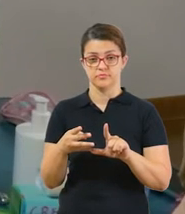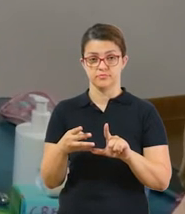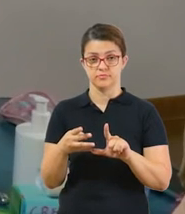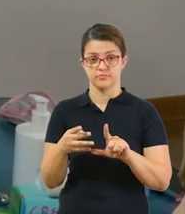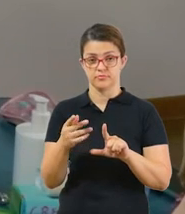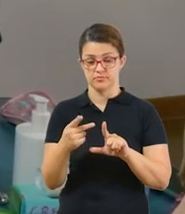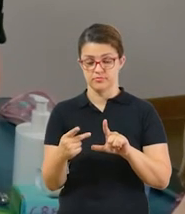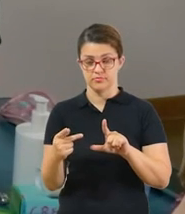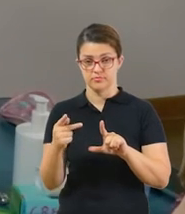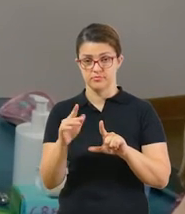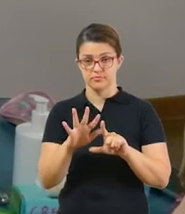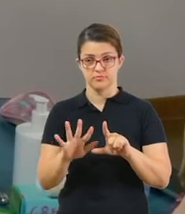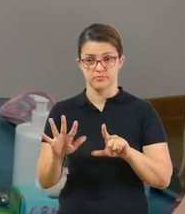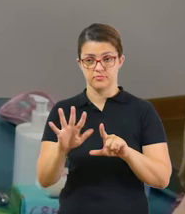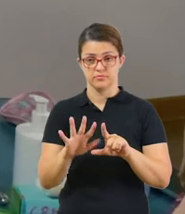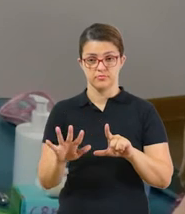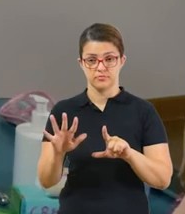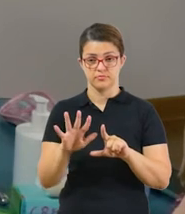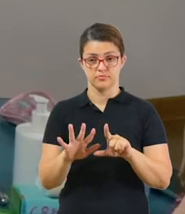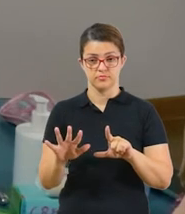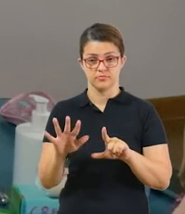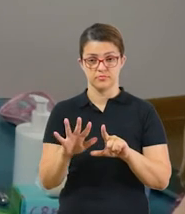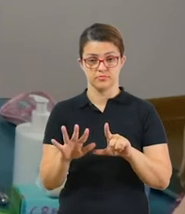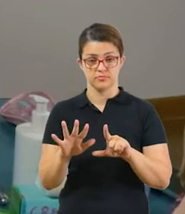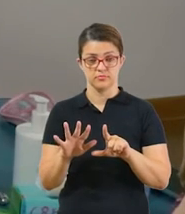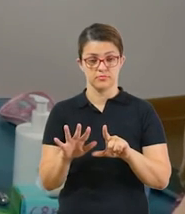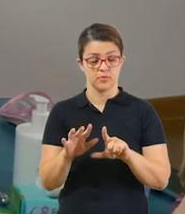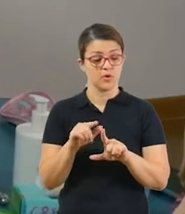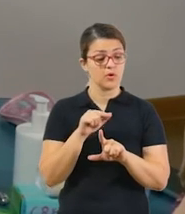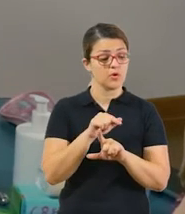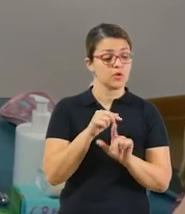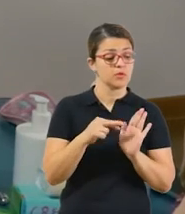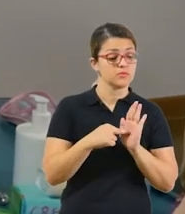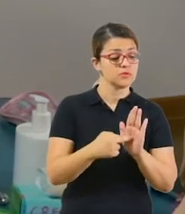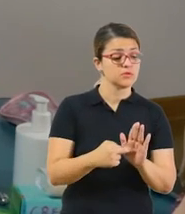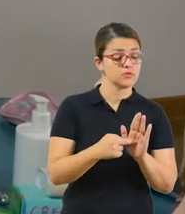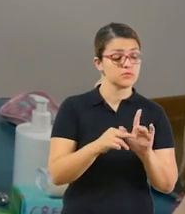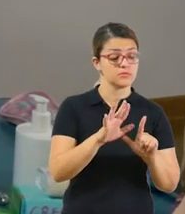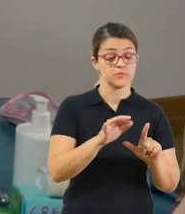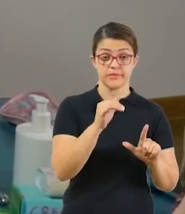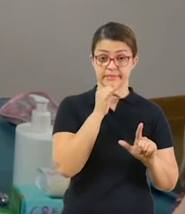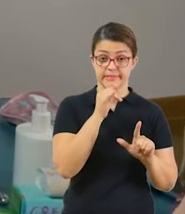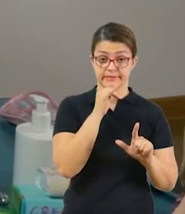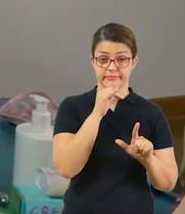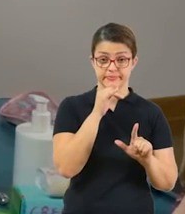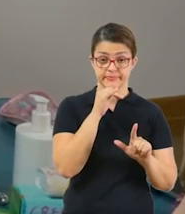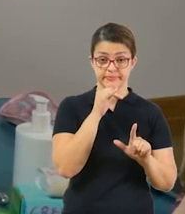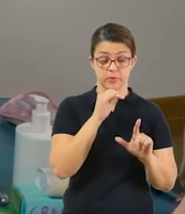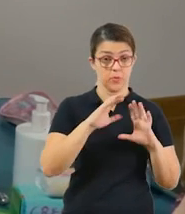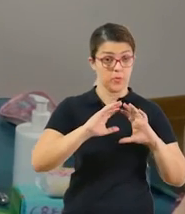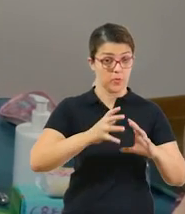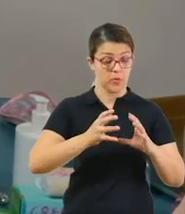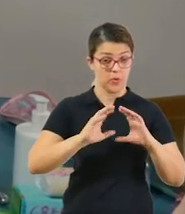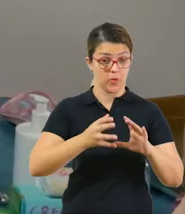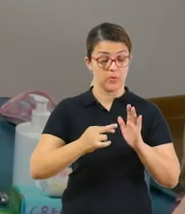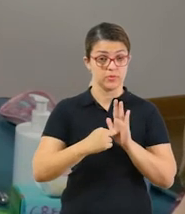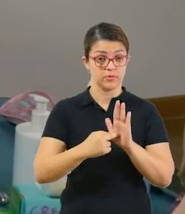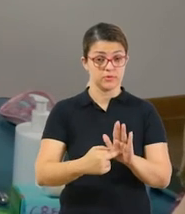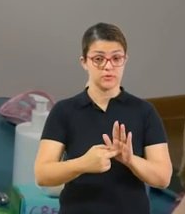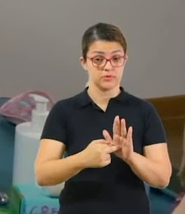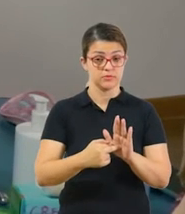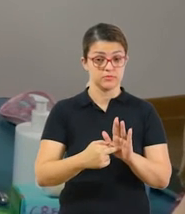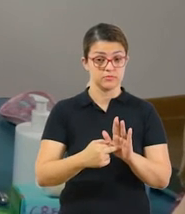Desenhe essa imagem no seu caderno de matemática e coloque o que cada número representa. Exemplo, aqui é uma bola.